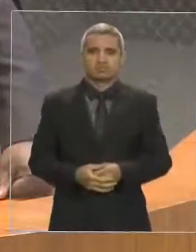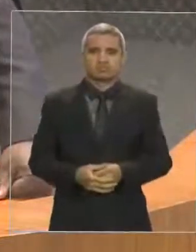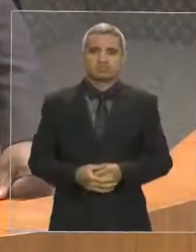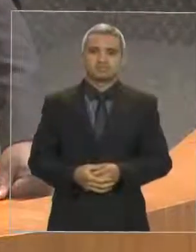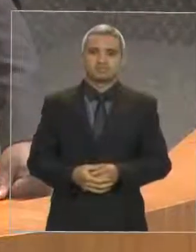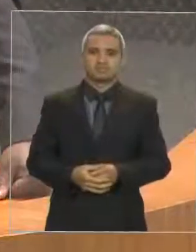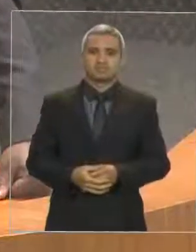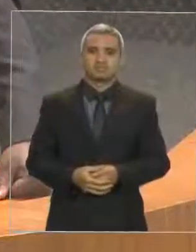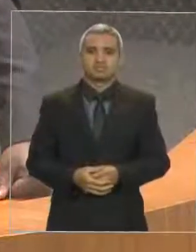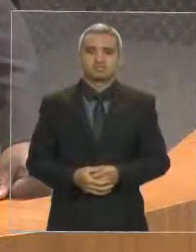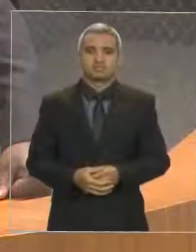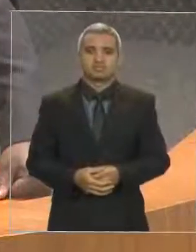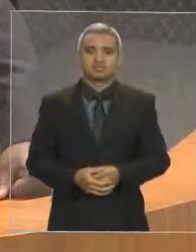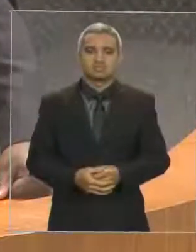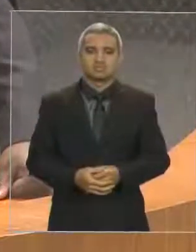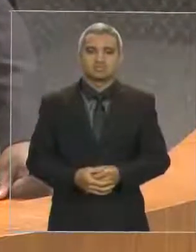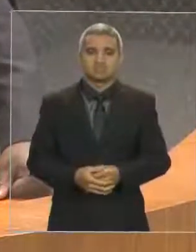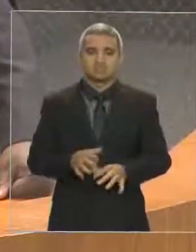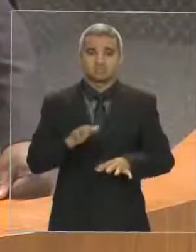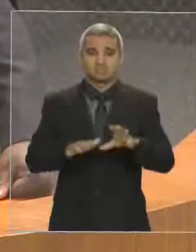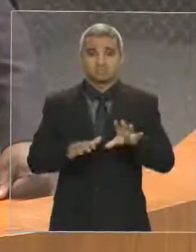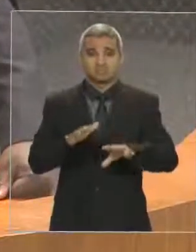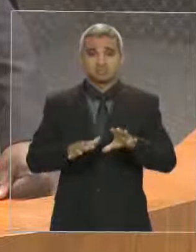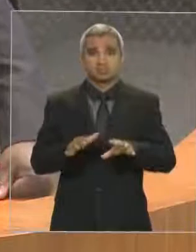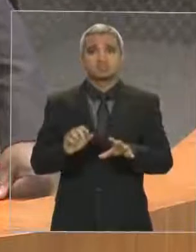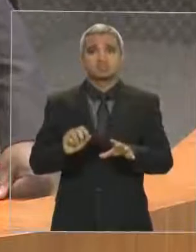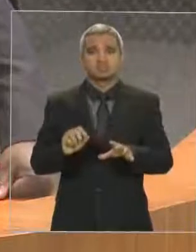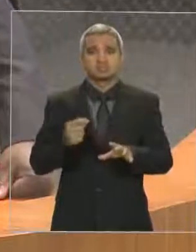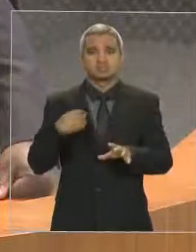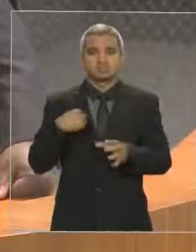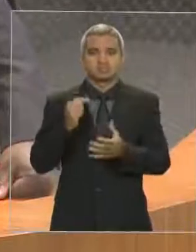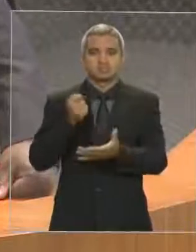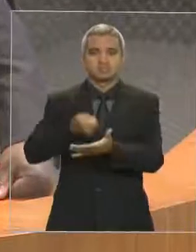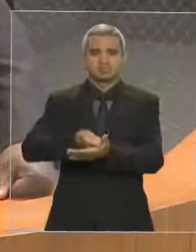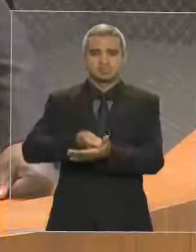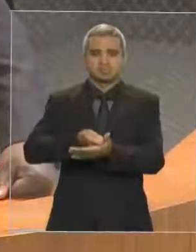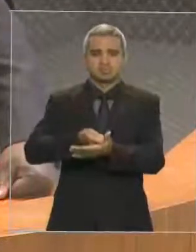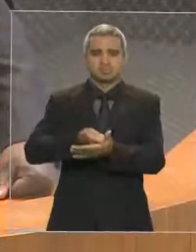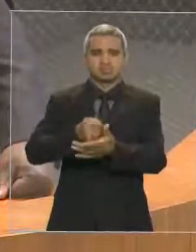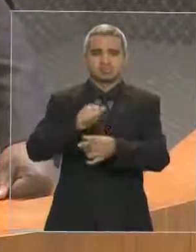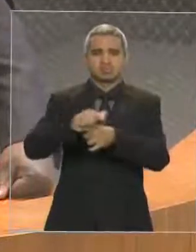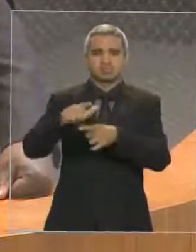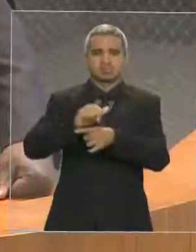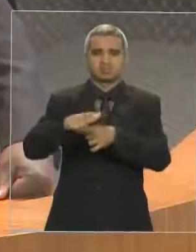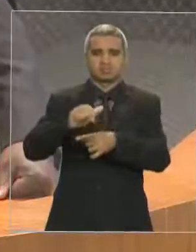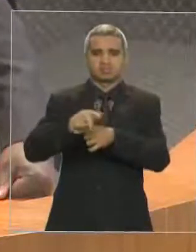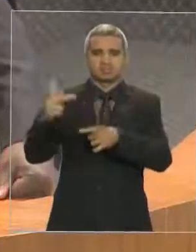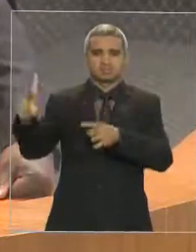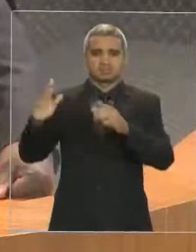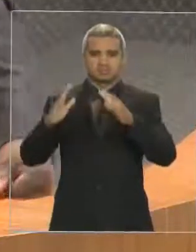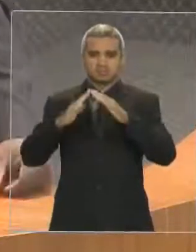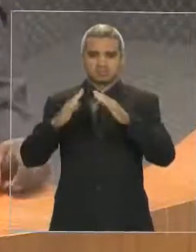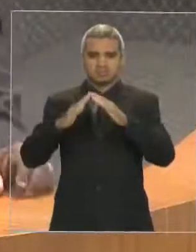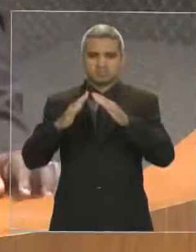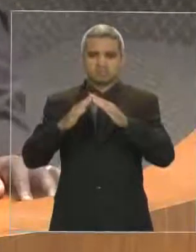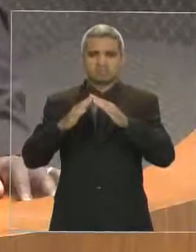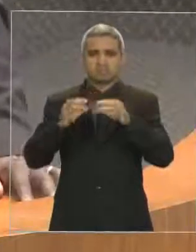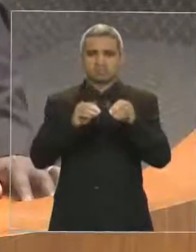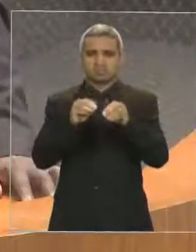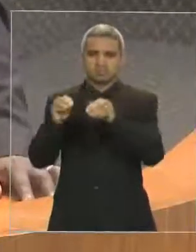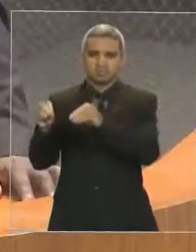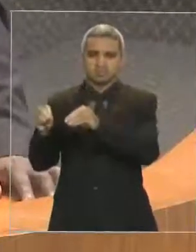paguei até durante certo tempo o o aluguel desse rapaz para um outro bairro.